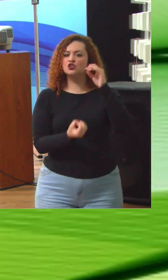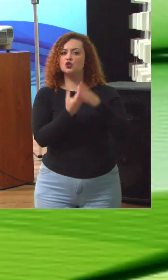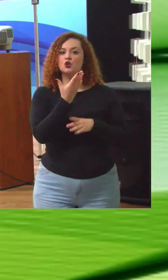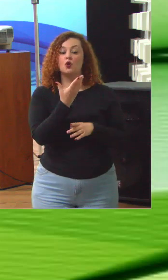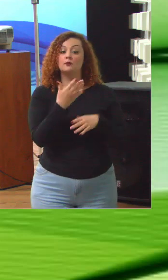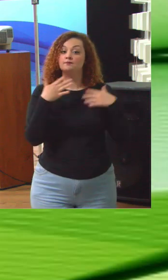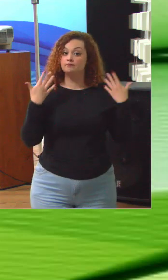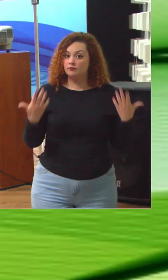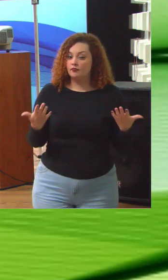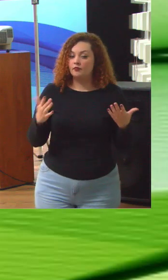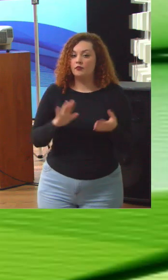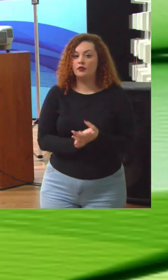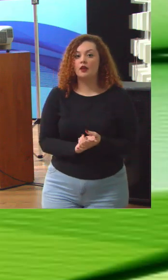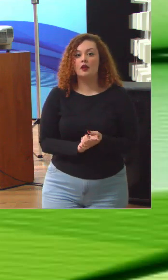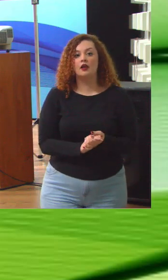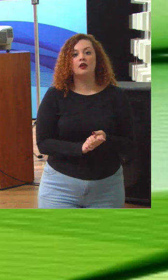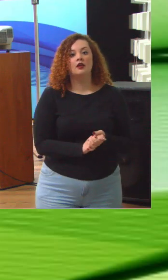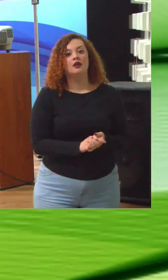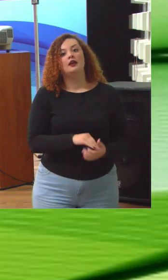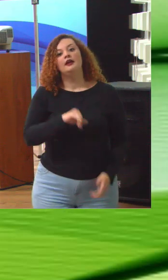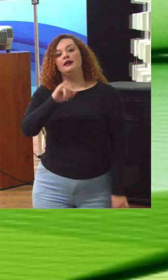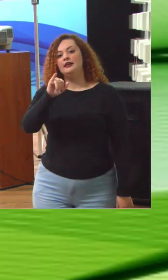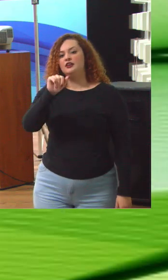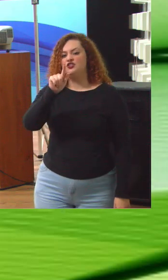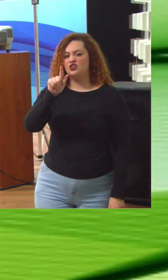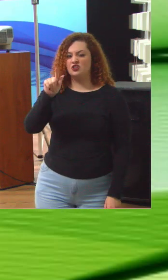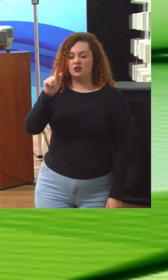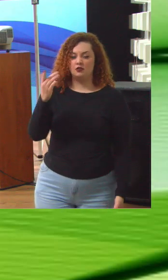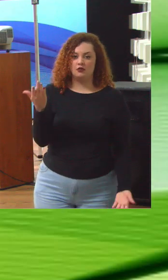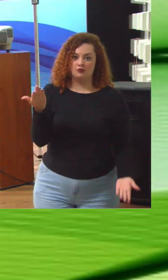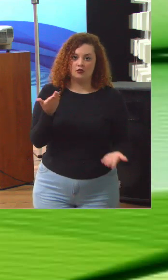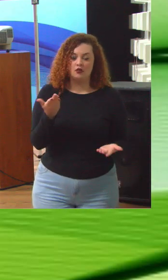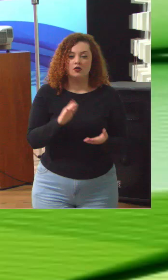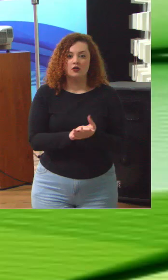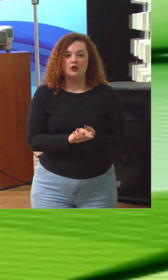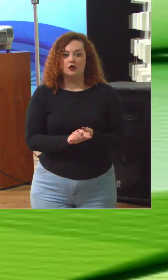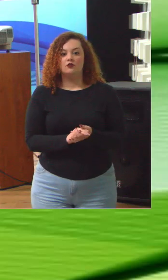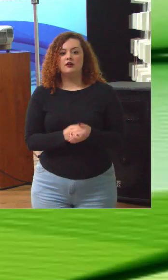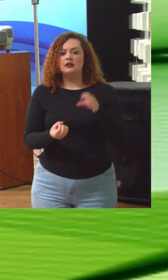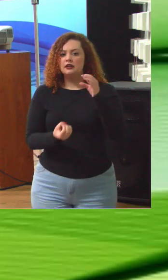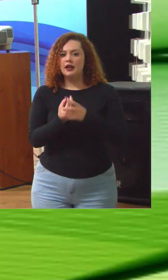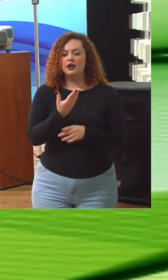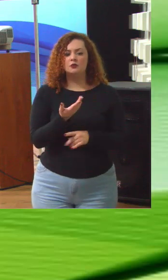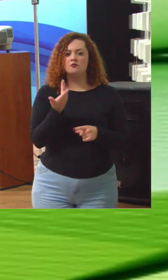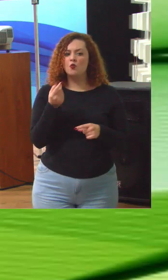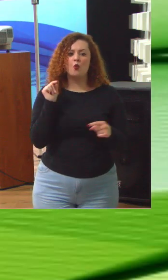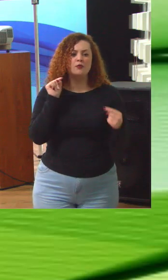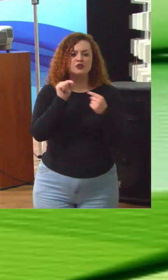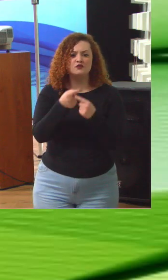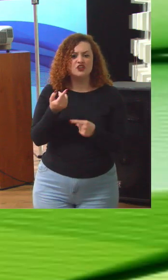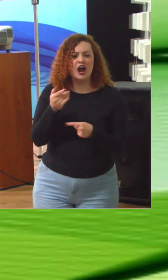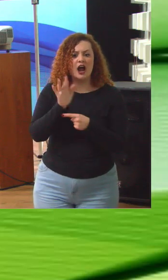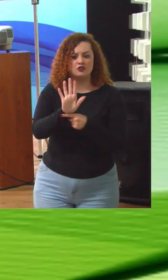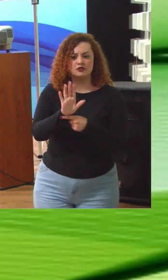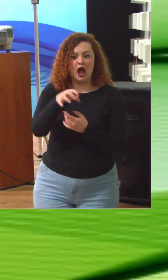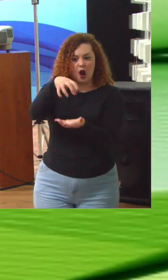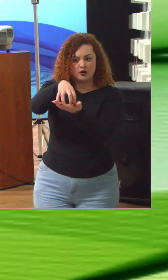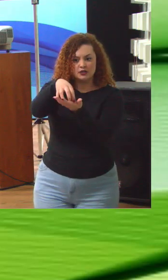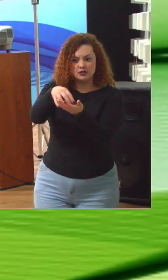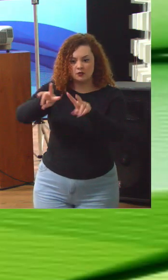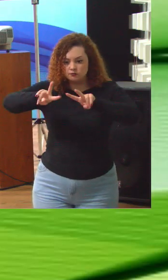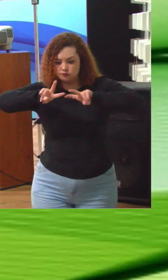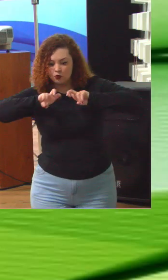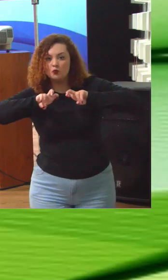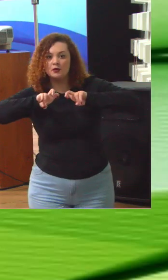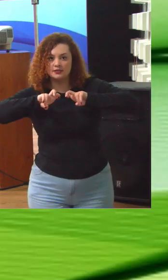Bom, esse índice que nós criamos, chamado IgG agora, ele foi criado para ajudar as organizações a se enxergarem a partir